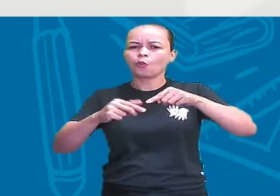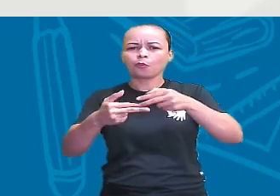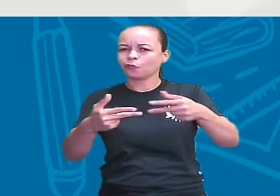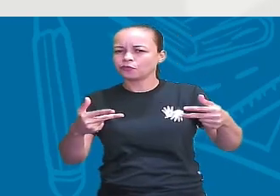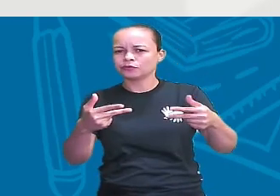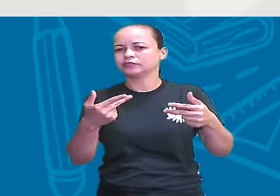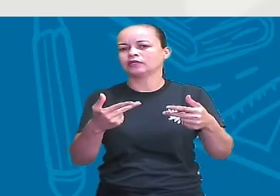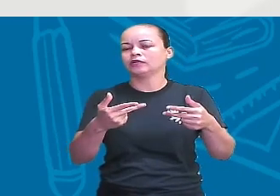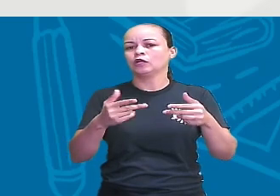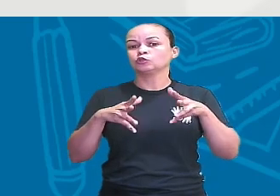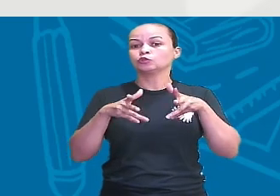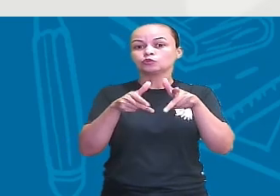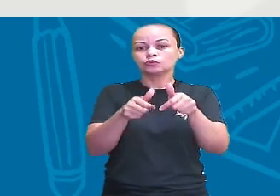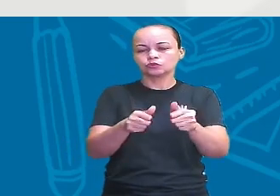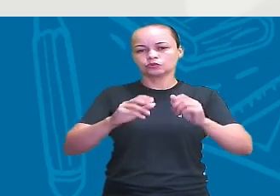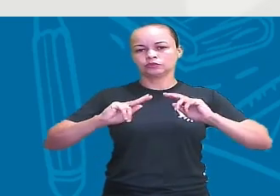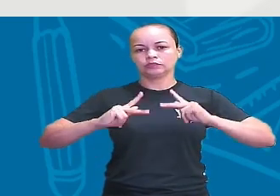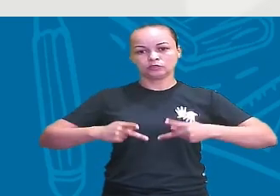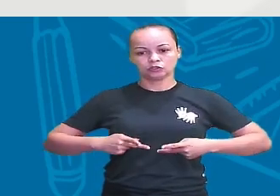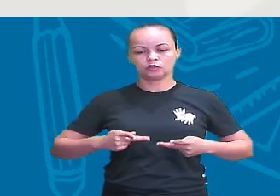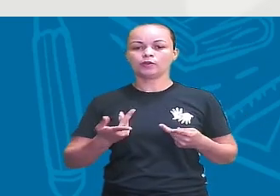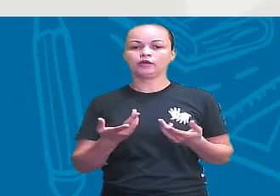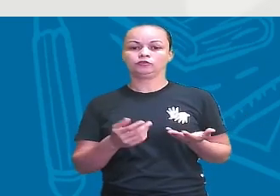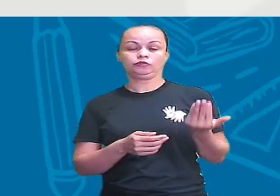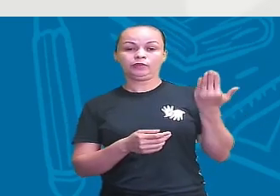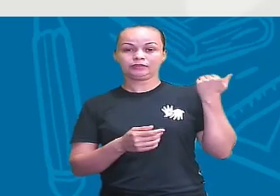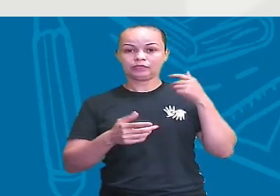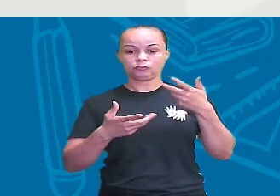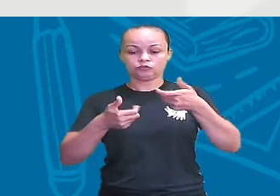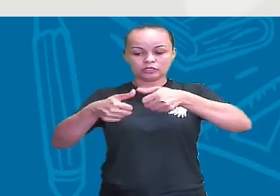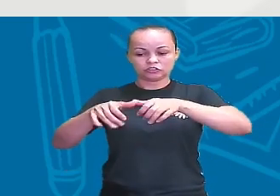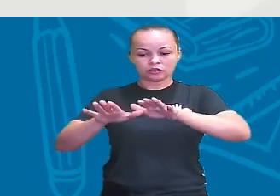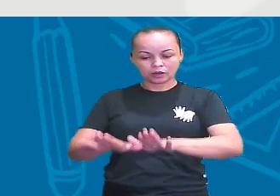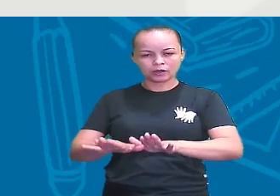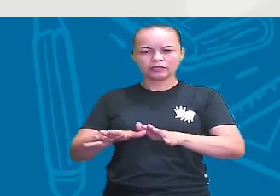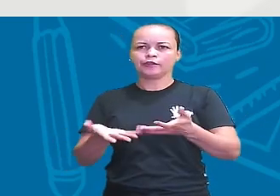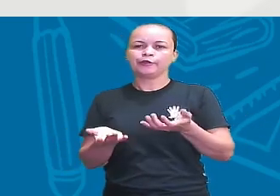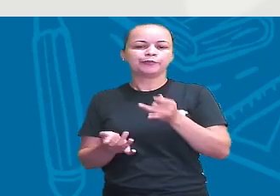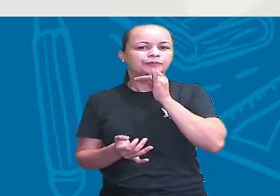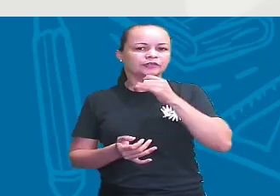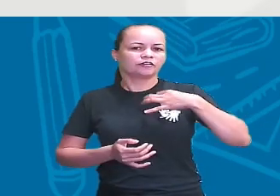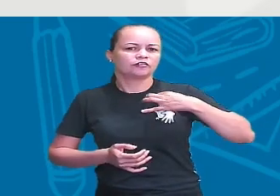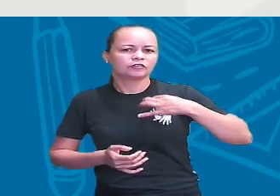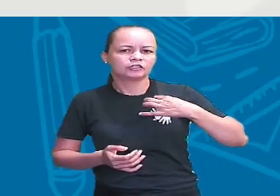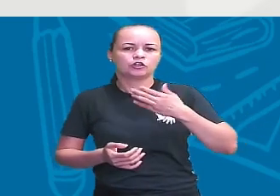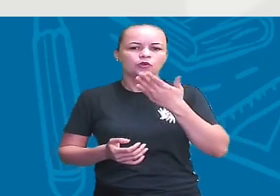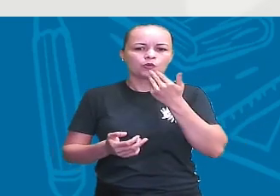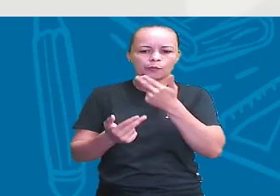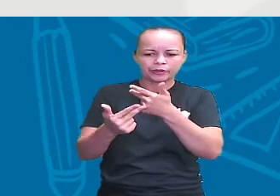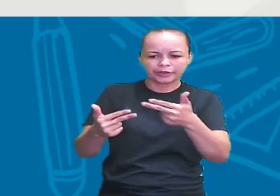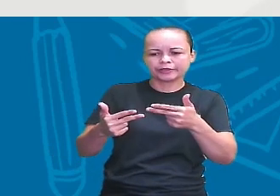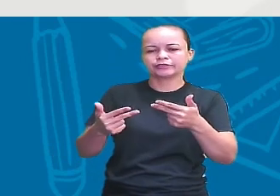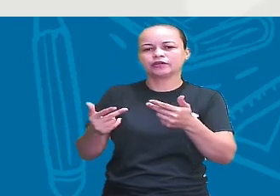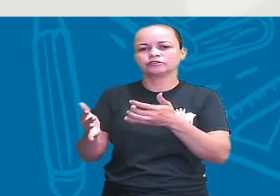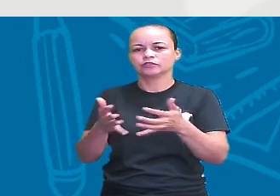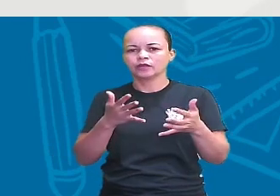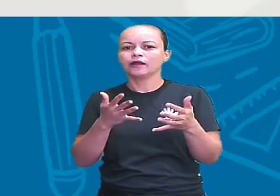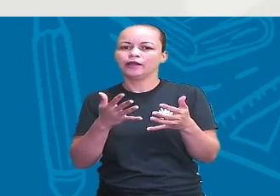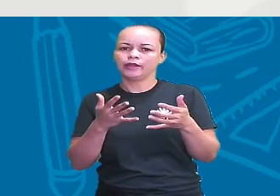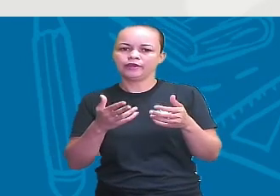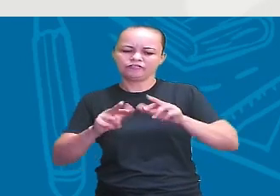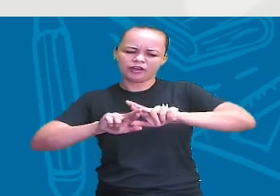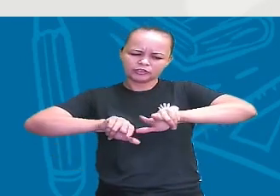que os seres humanos, nossos antepassados, eles deixaram ali vestimentas, resto de alimentação, monumentos. Então,